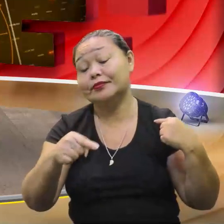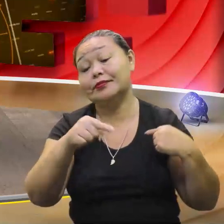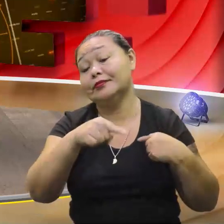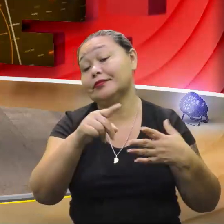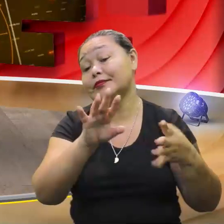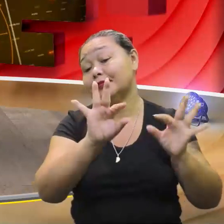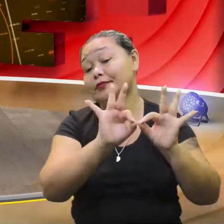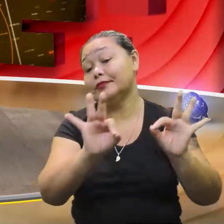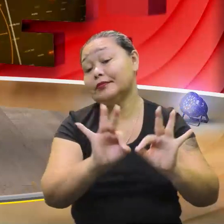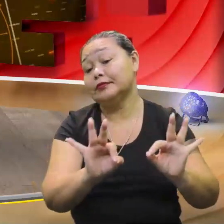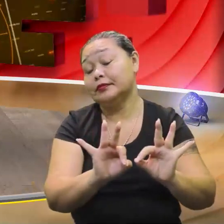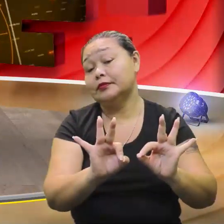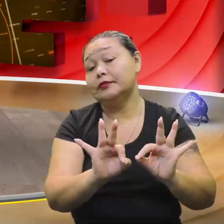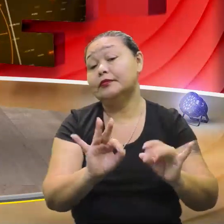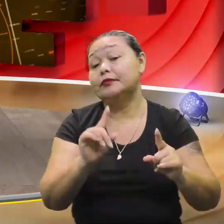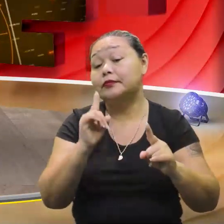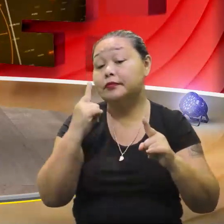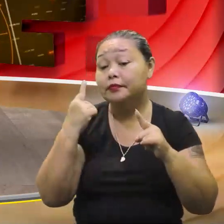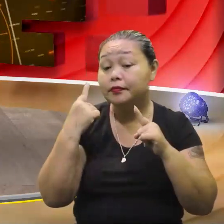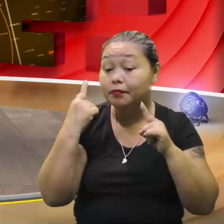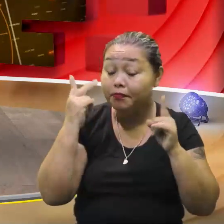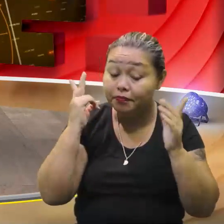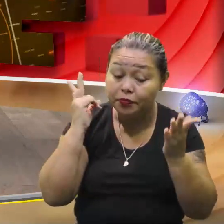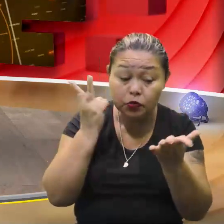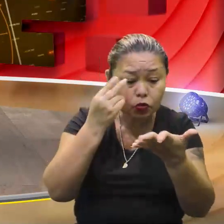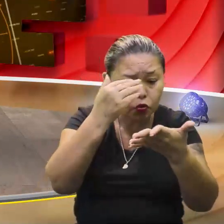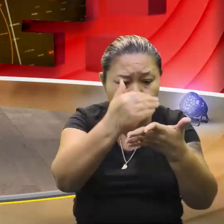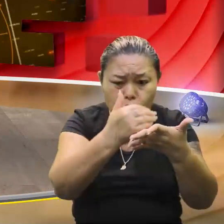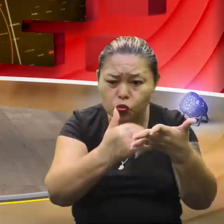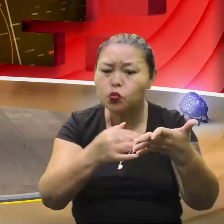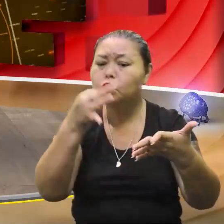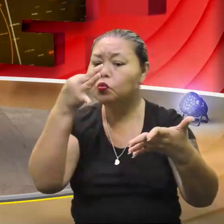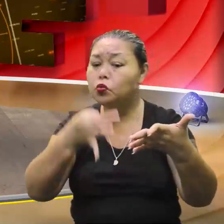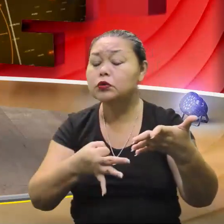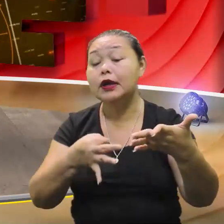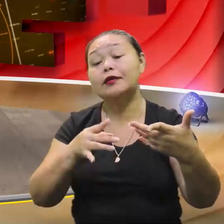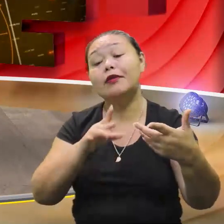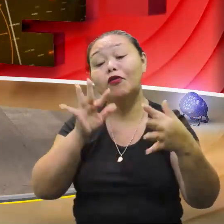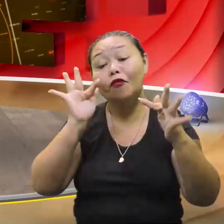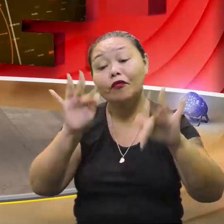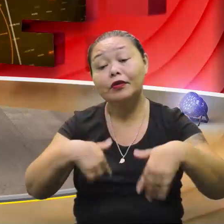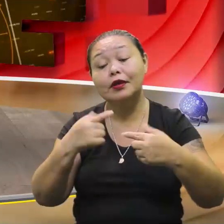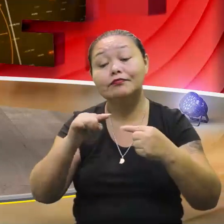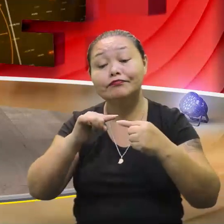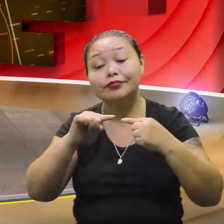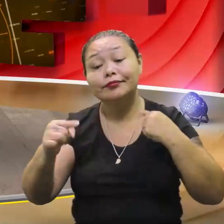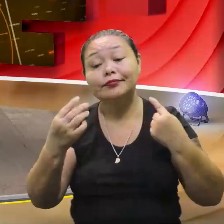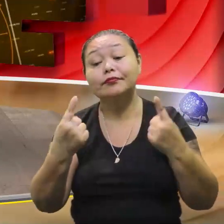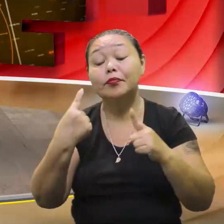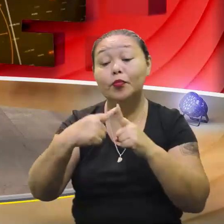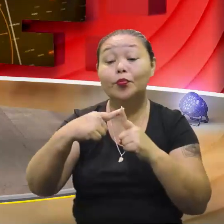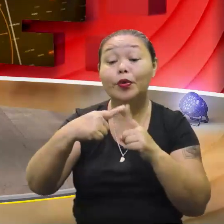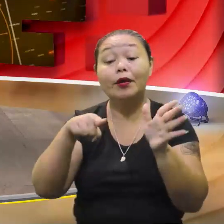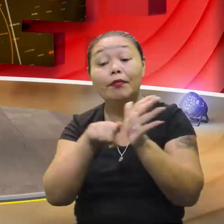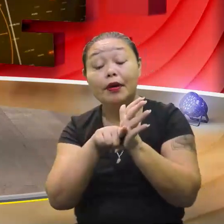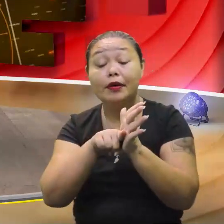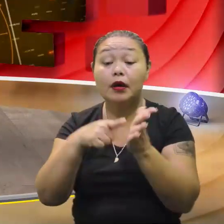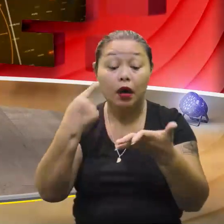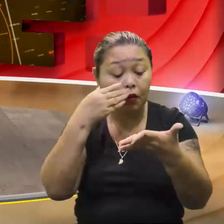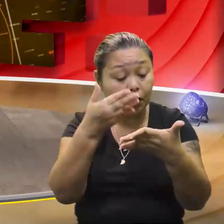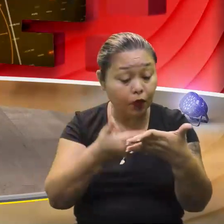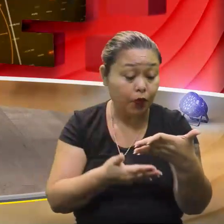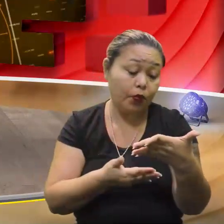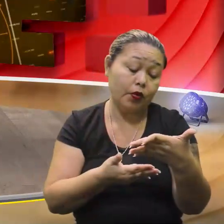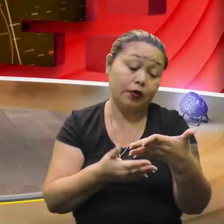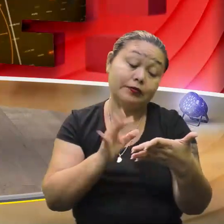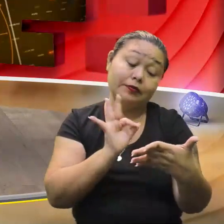do problema. Mesmo tendo feito tudo certo. Muito cuidado. E aí é um negócio interessante, porque assim, professor, tá certo? Você olha